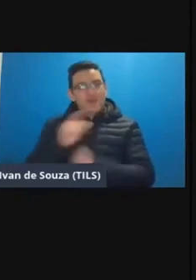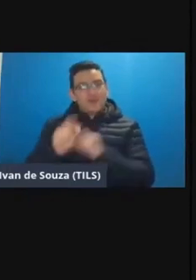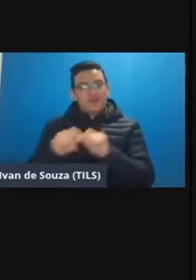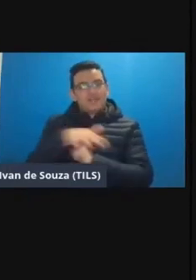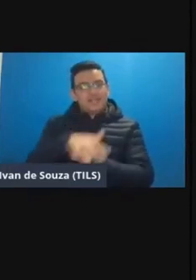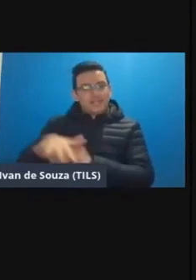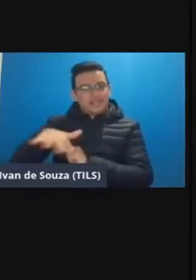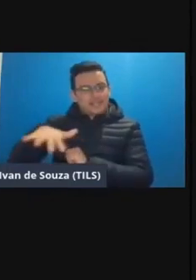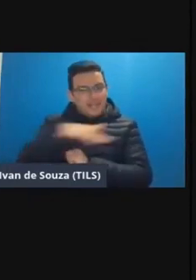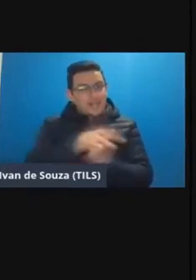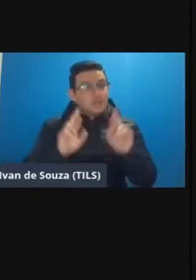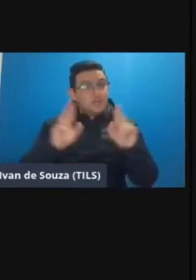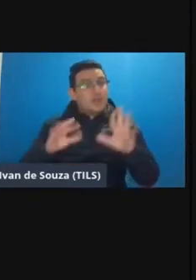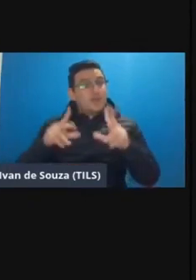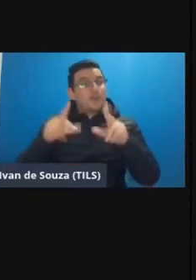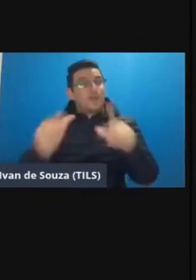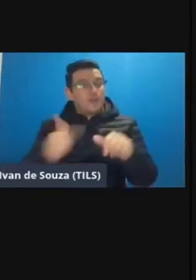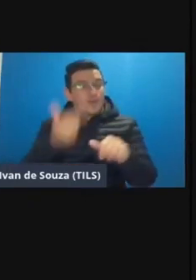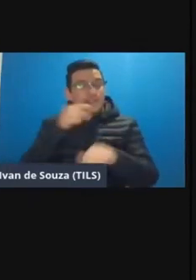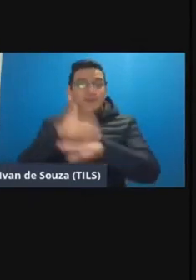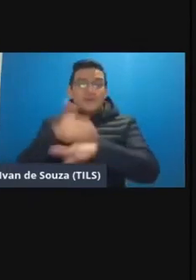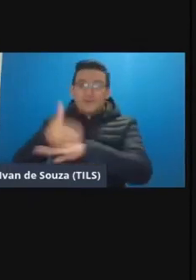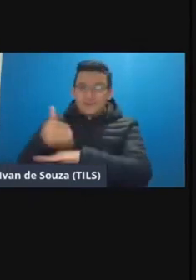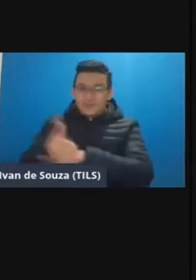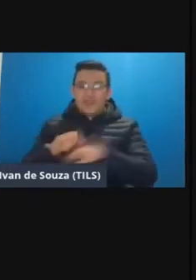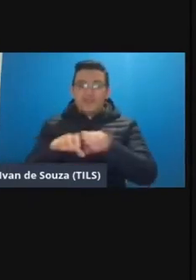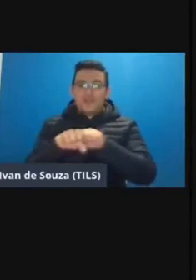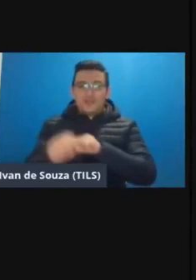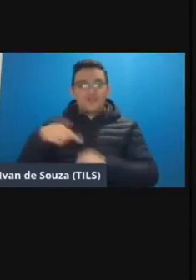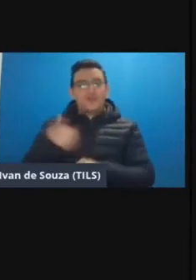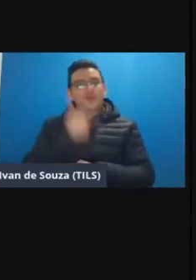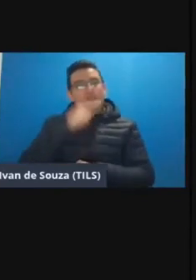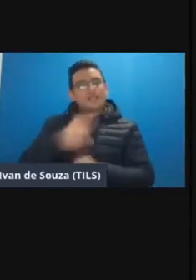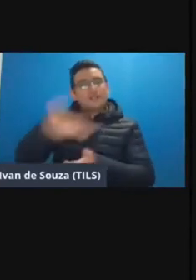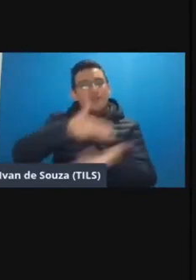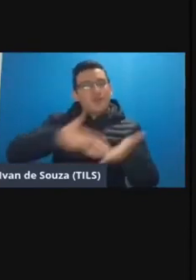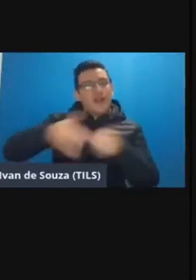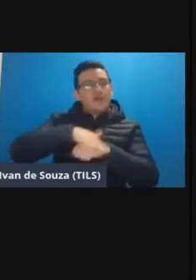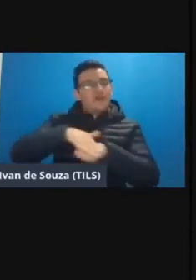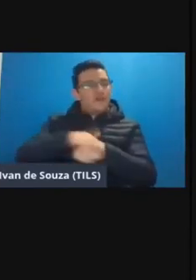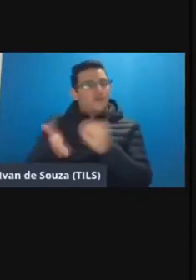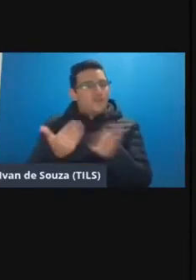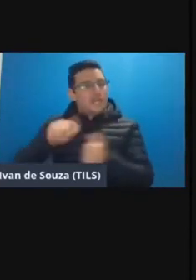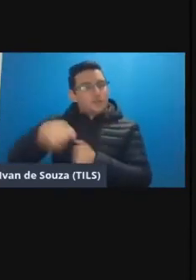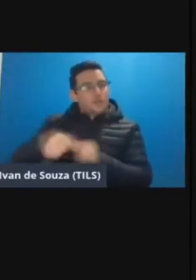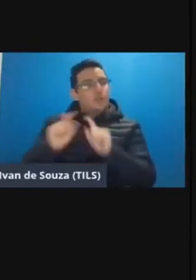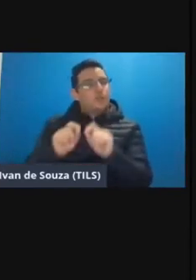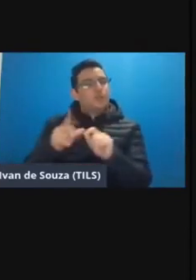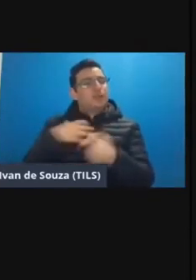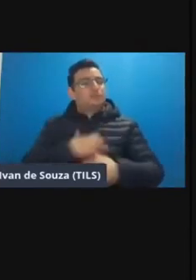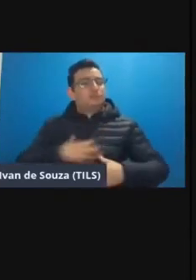setores e espero que todos e todas possam participar das formações e a gente possa trocar figurinhas conversar sobre o que está nos